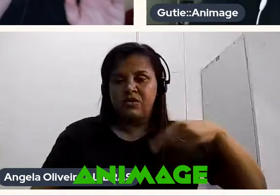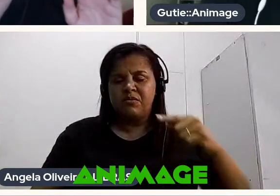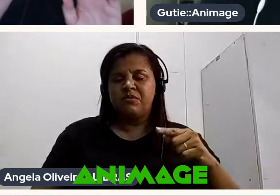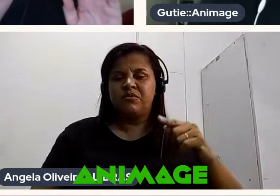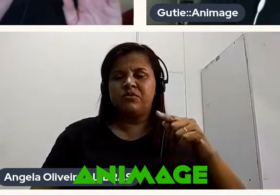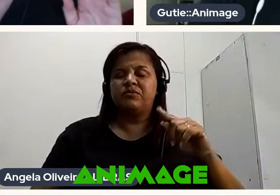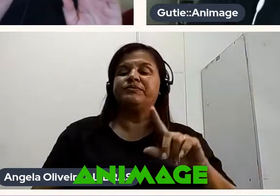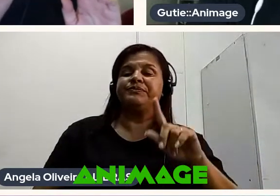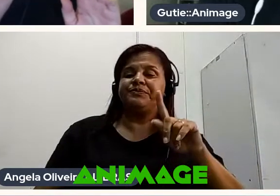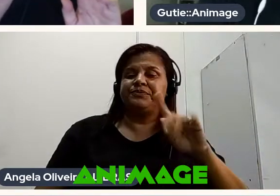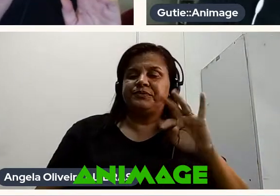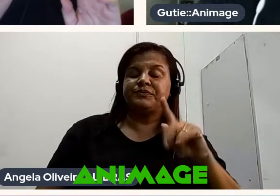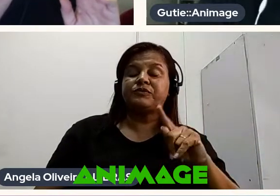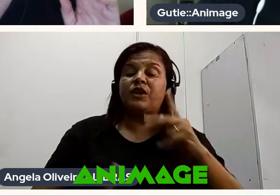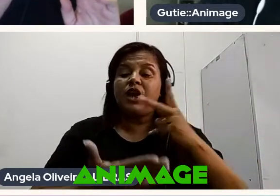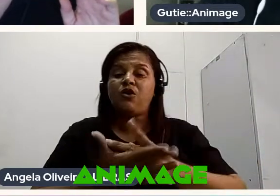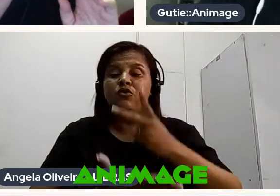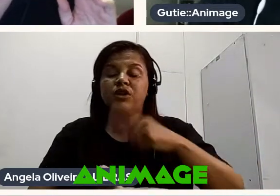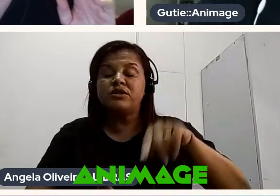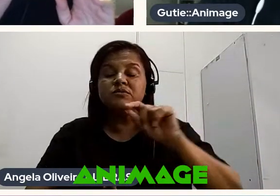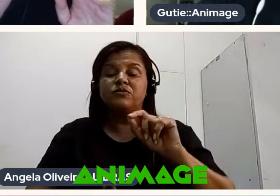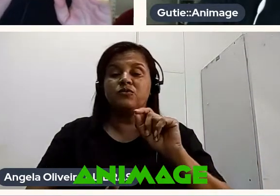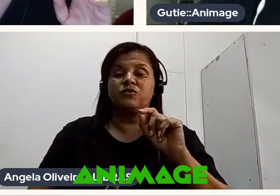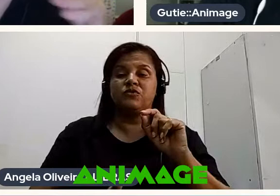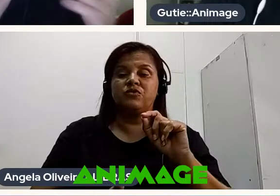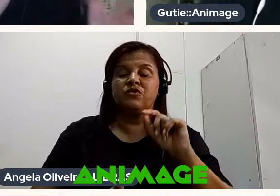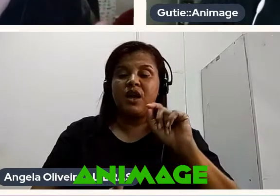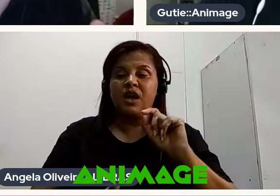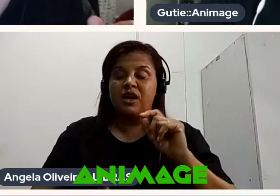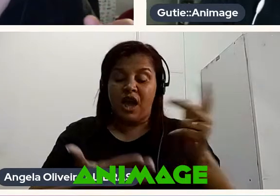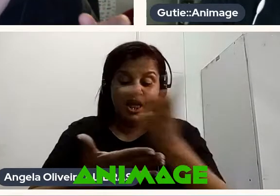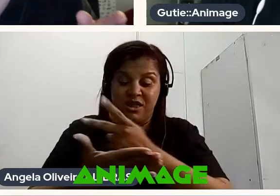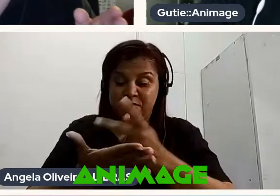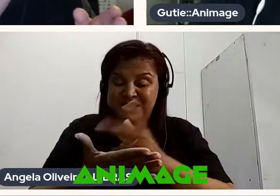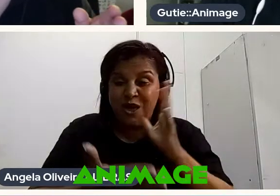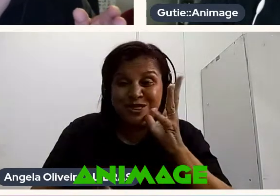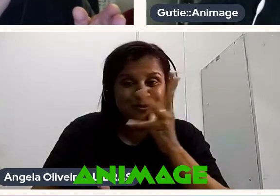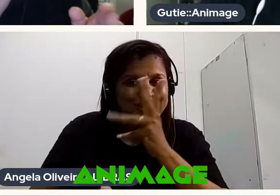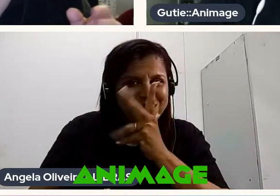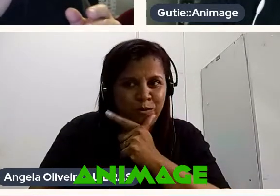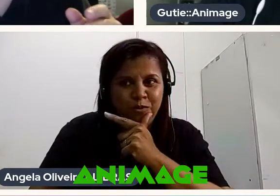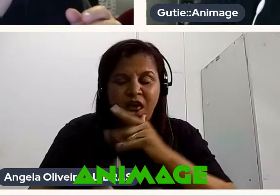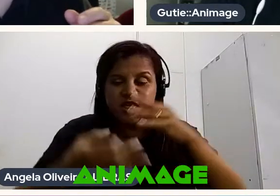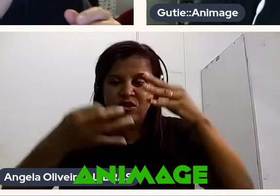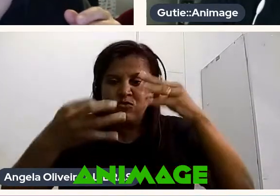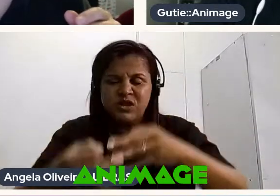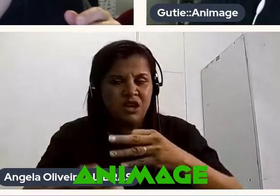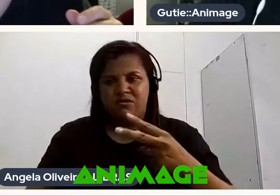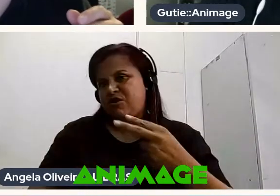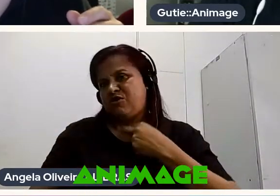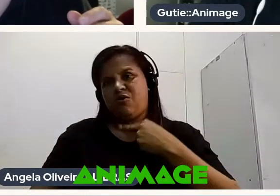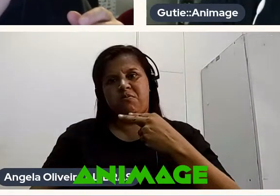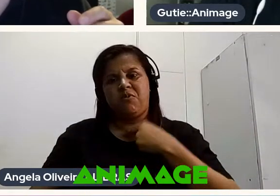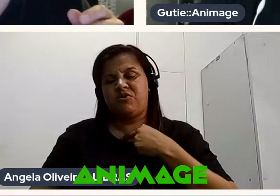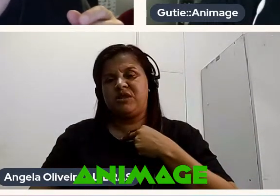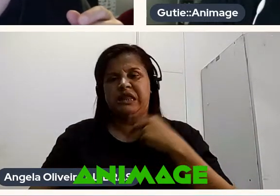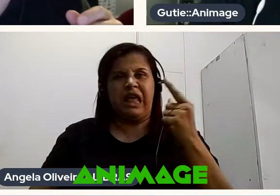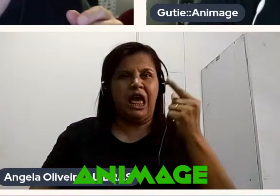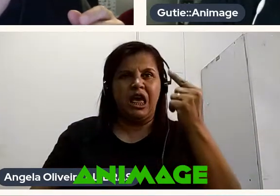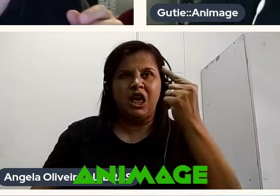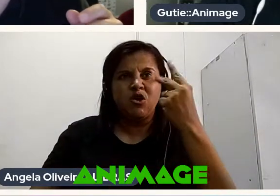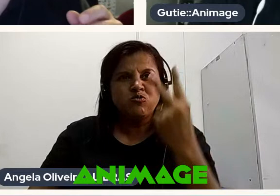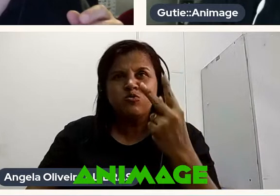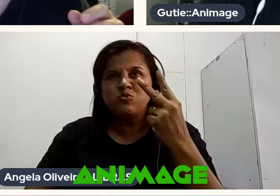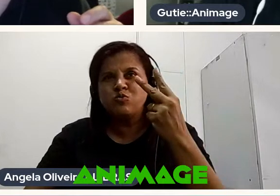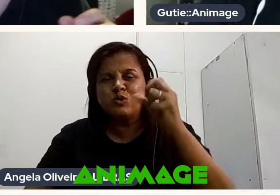O que rola muito É que a animação É tão demorada Que o ideal Você não pode ficar dando Um segundinho a mais Para